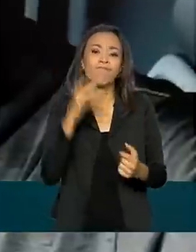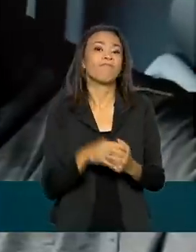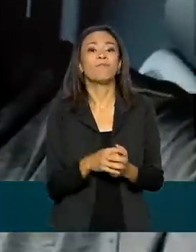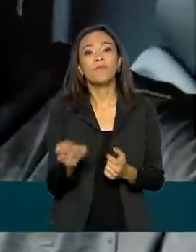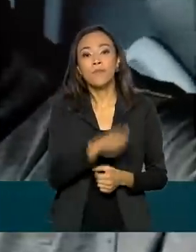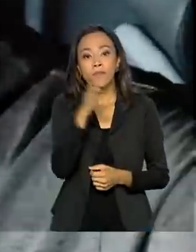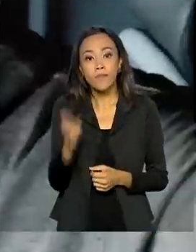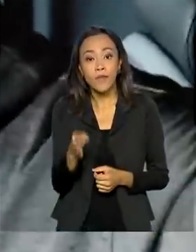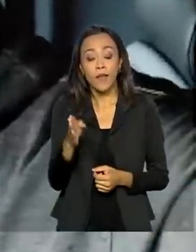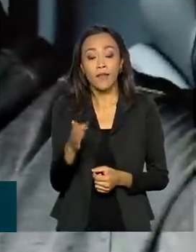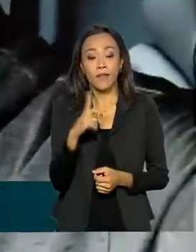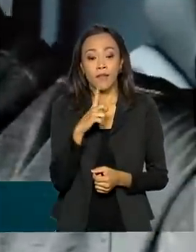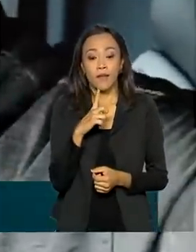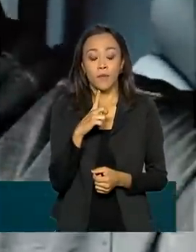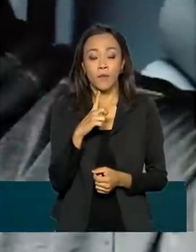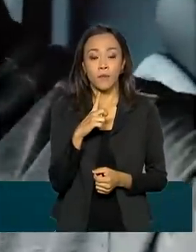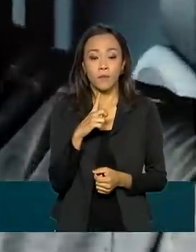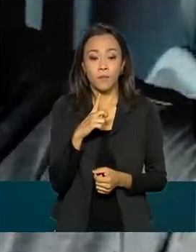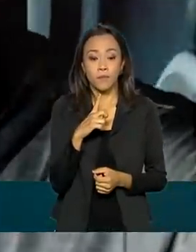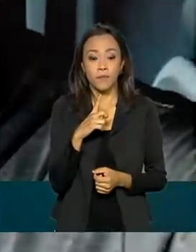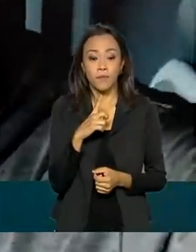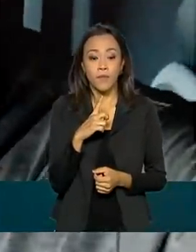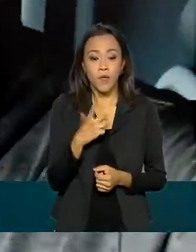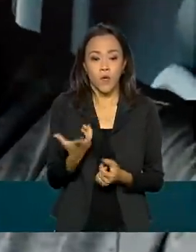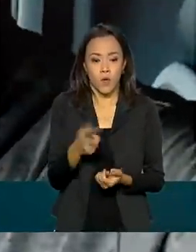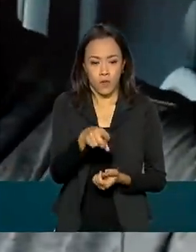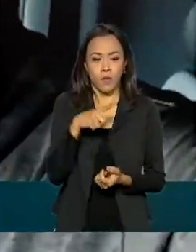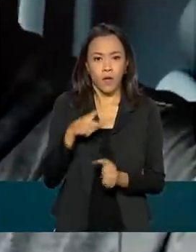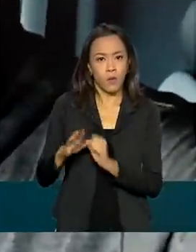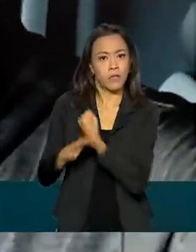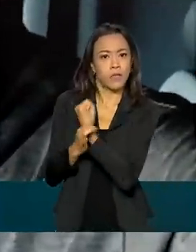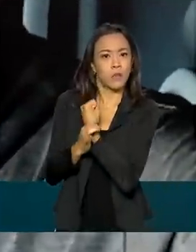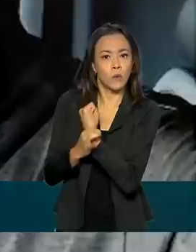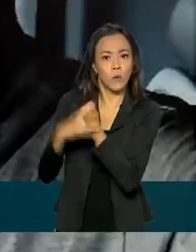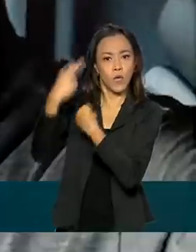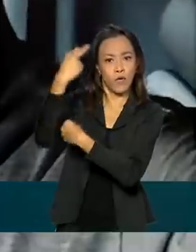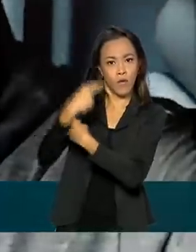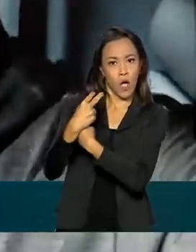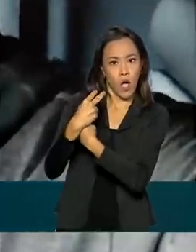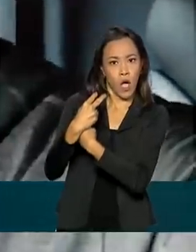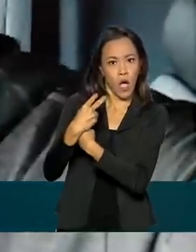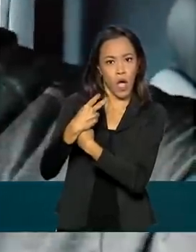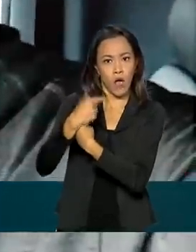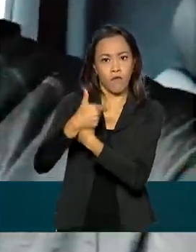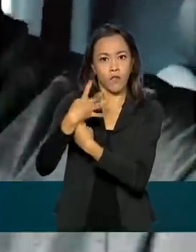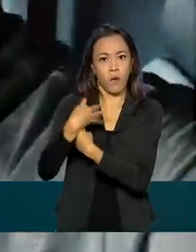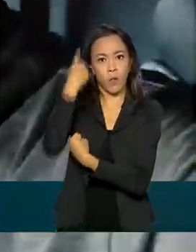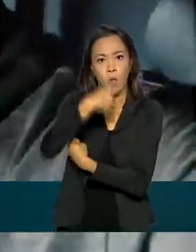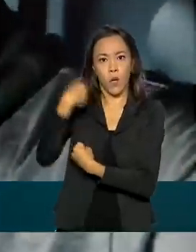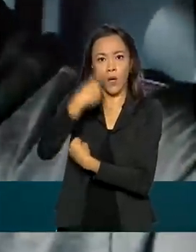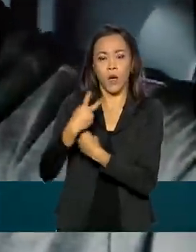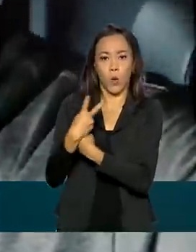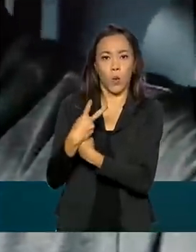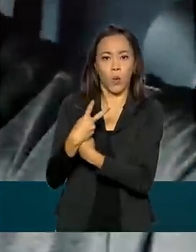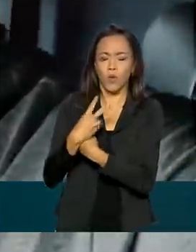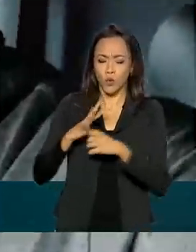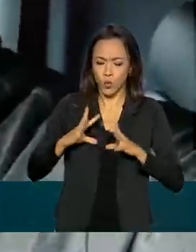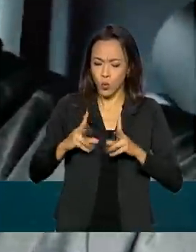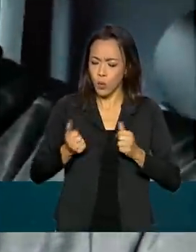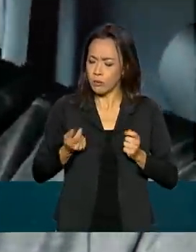com a seguradora observando a gente, toda a tecnologia,